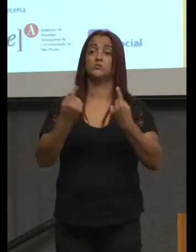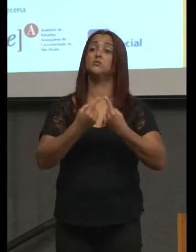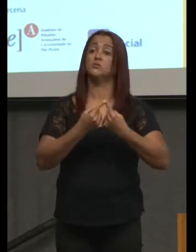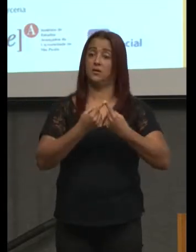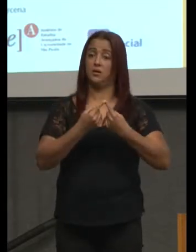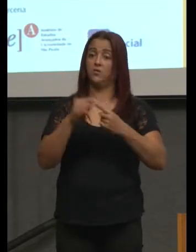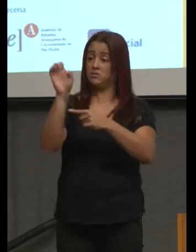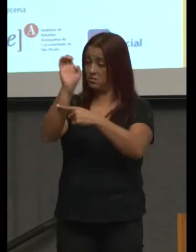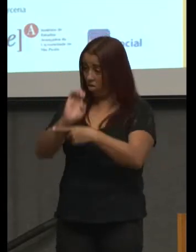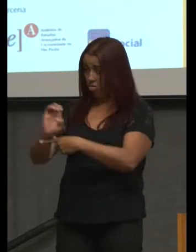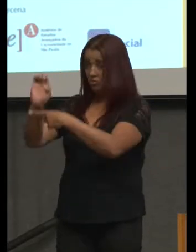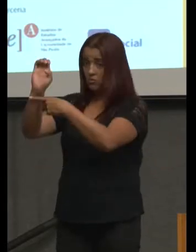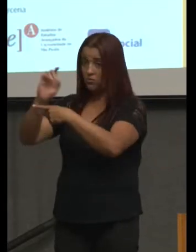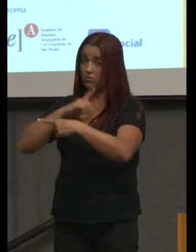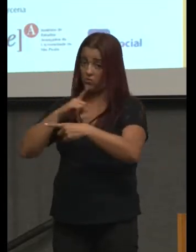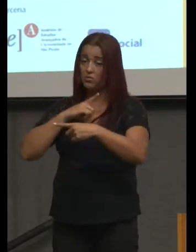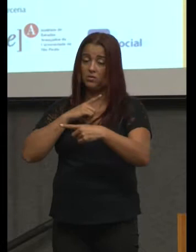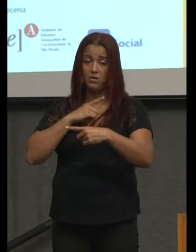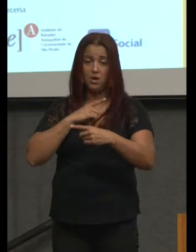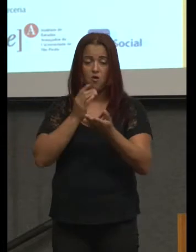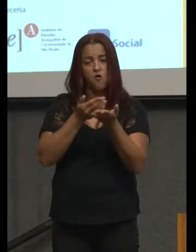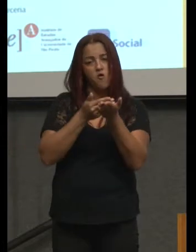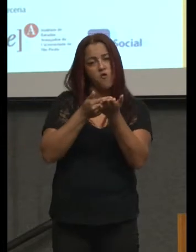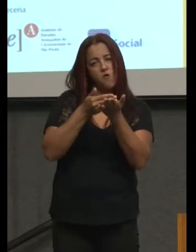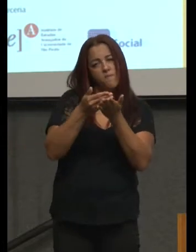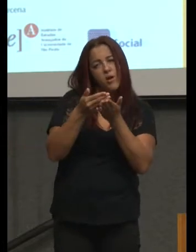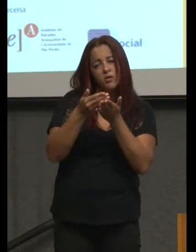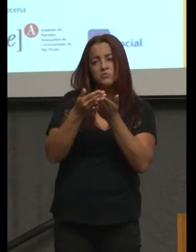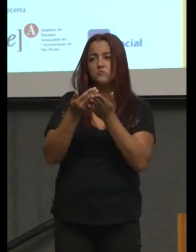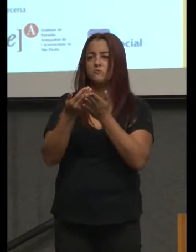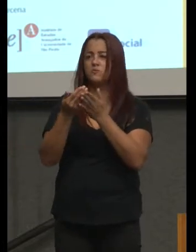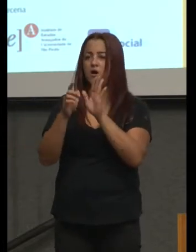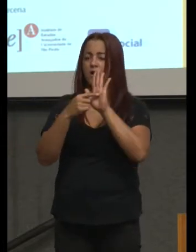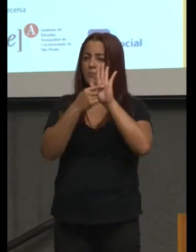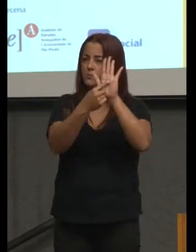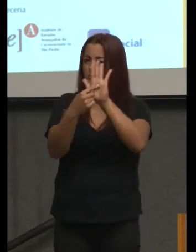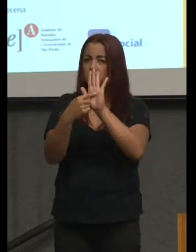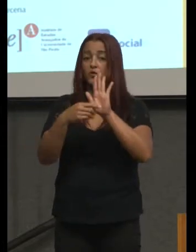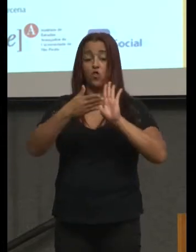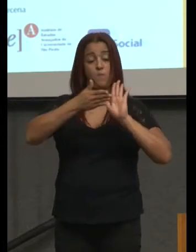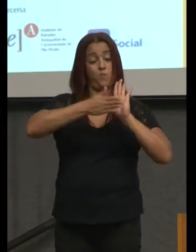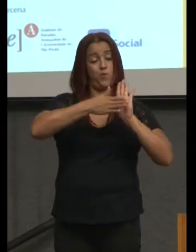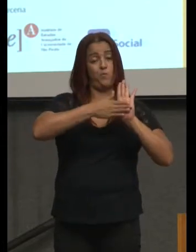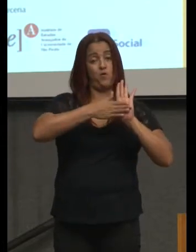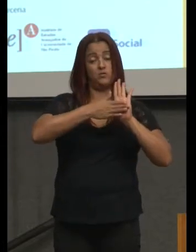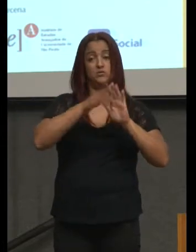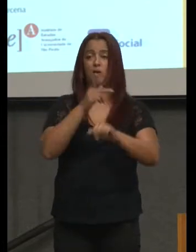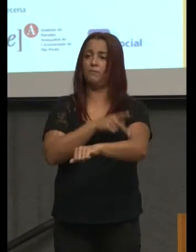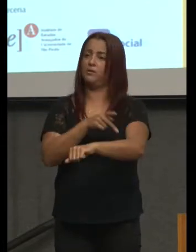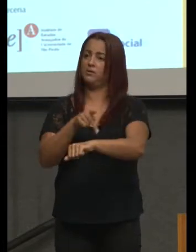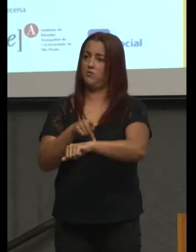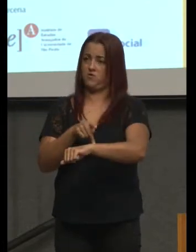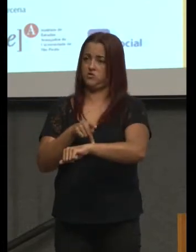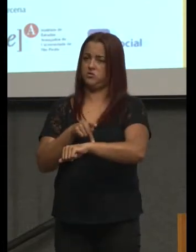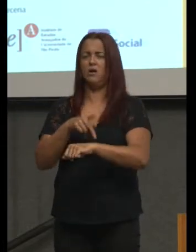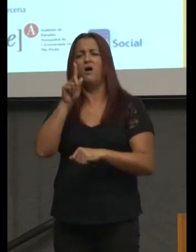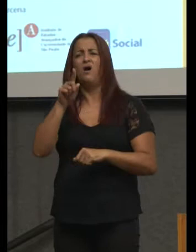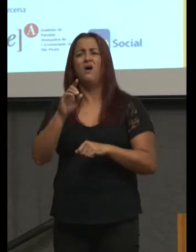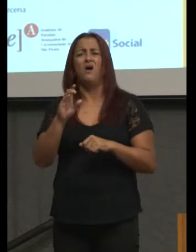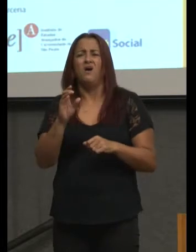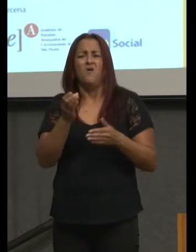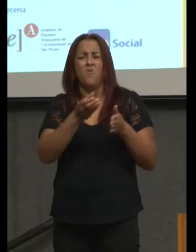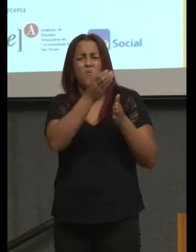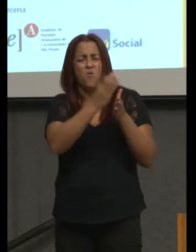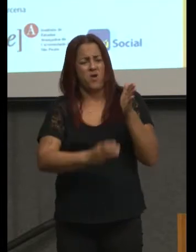eu começo a apresentação da proposta pedagógica com a ideia de que currículo não é lista no discurso de quem